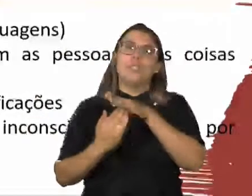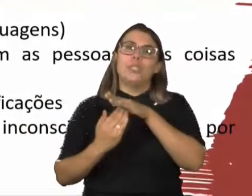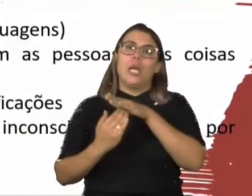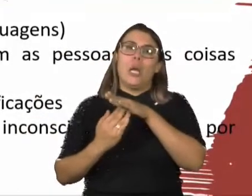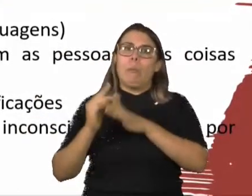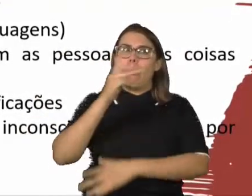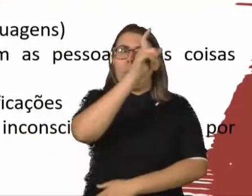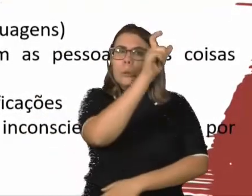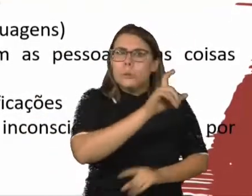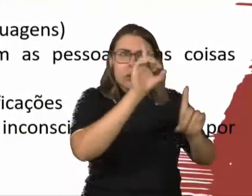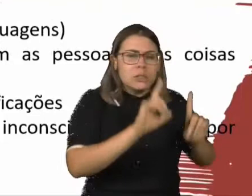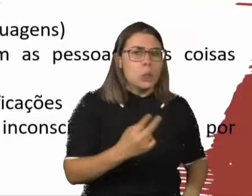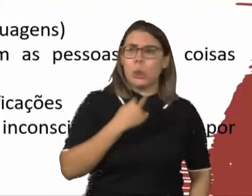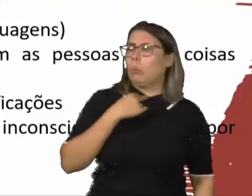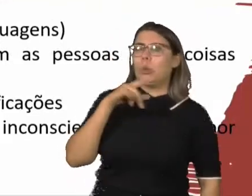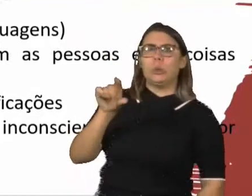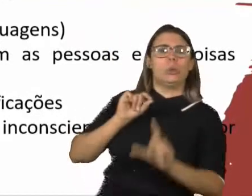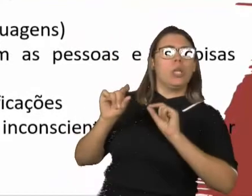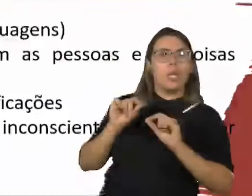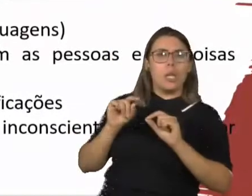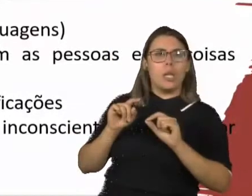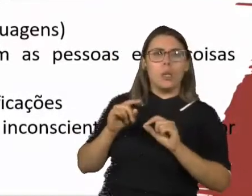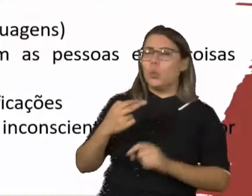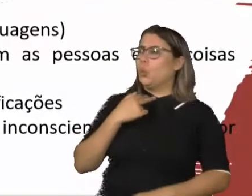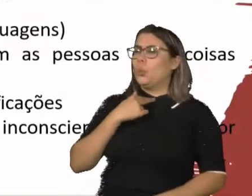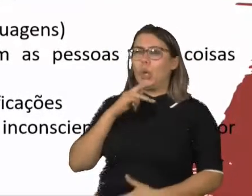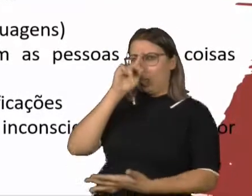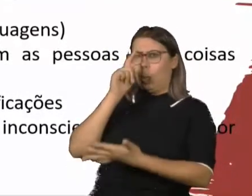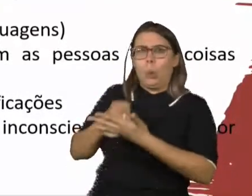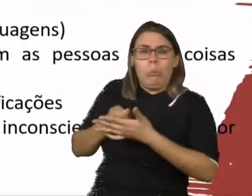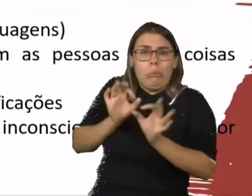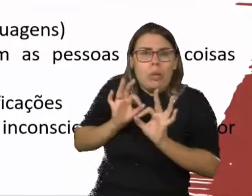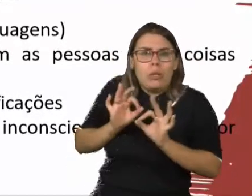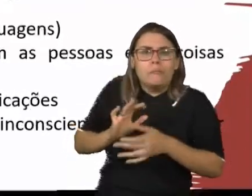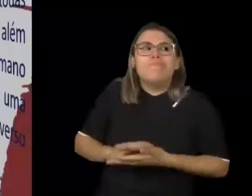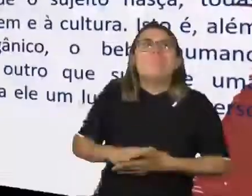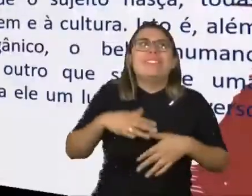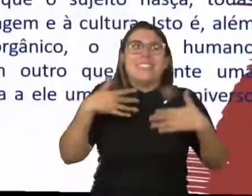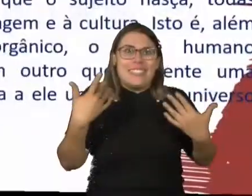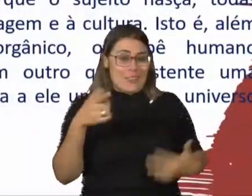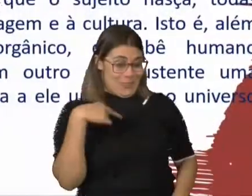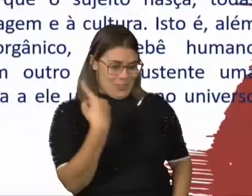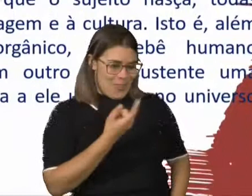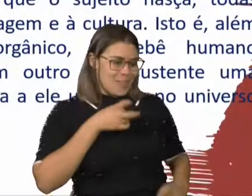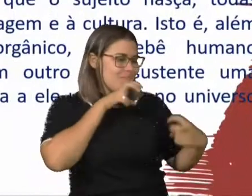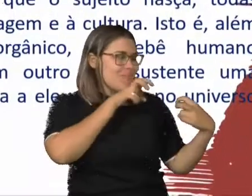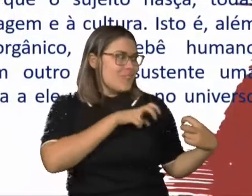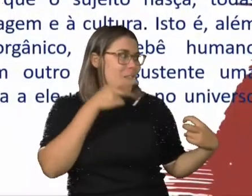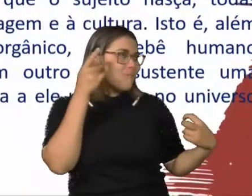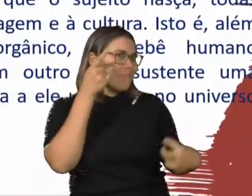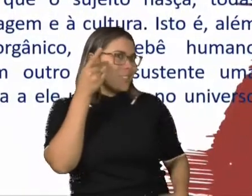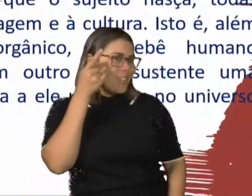decidir, de se reconhecer enquanto um sujeito de desejo. E aí, entra a nossa prática clínica e a nossa